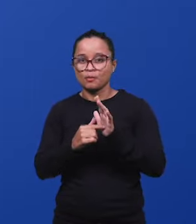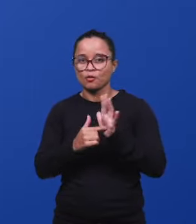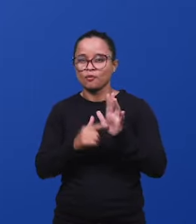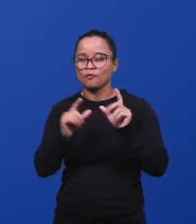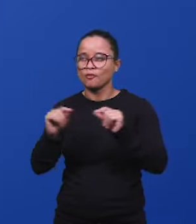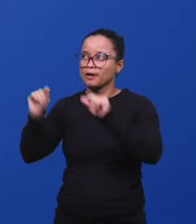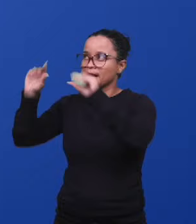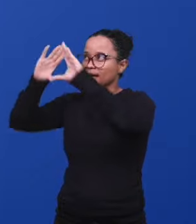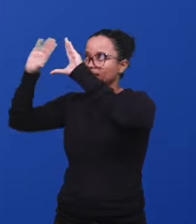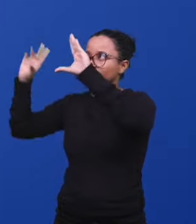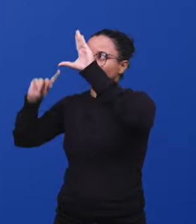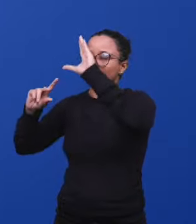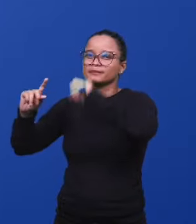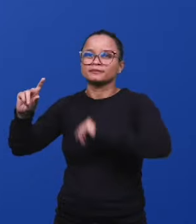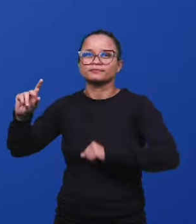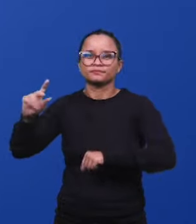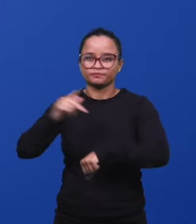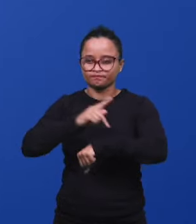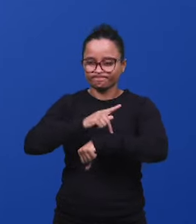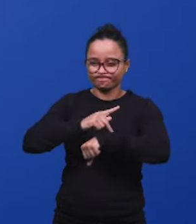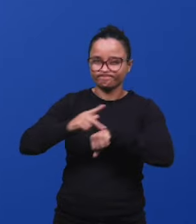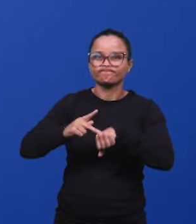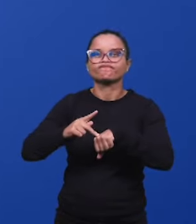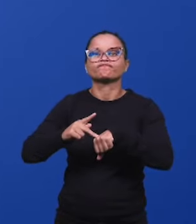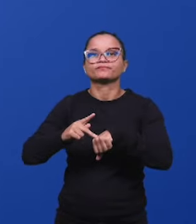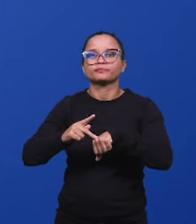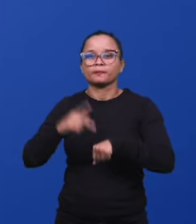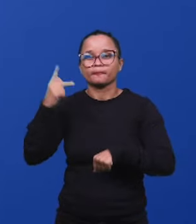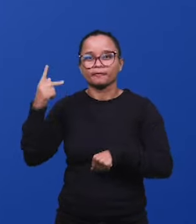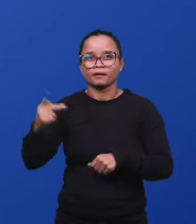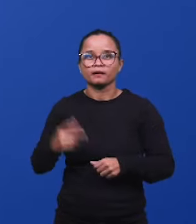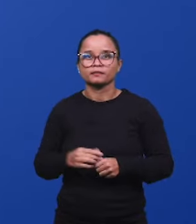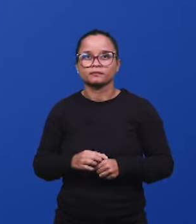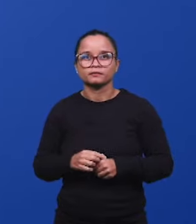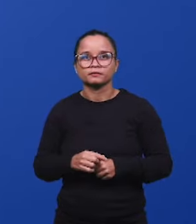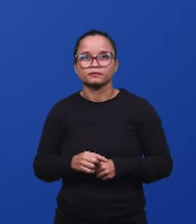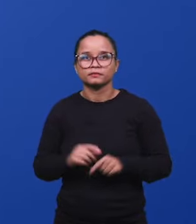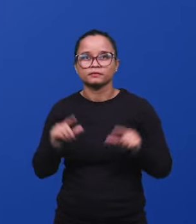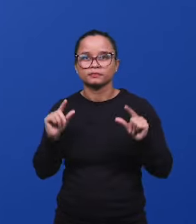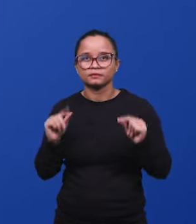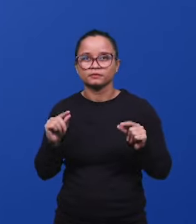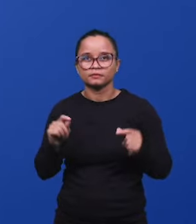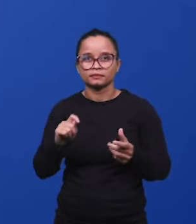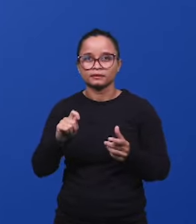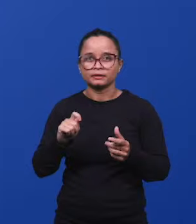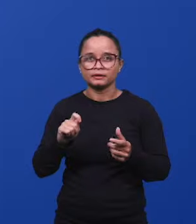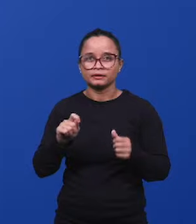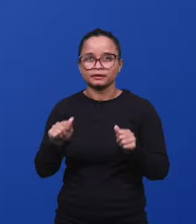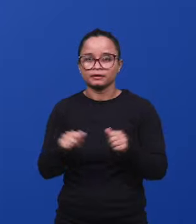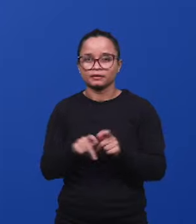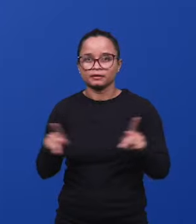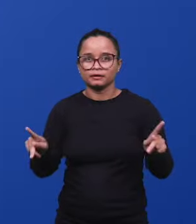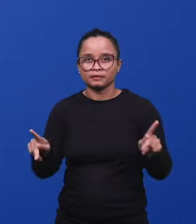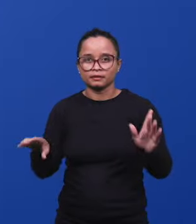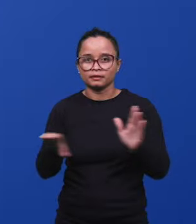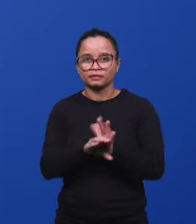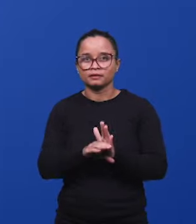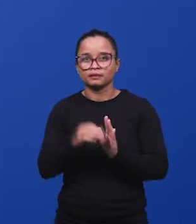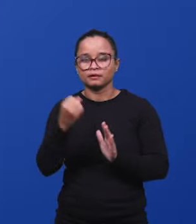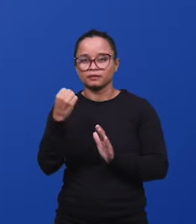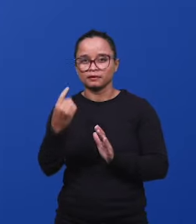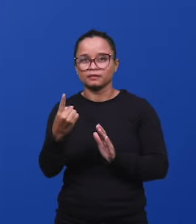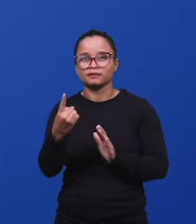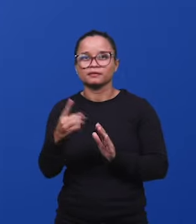eternidade do Senhor Jesus, a pureza da eternidade. Aquilo que está escrito em Apocalipse,